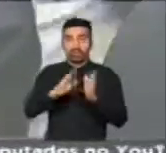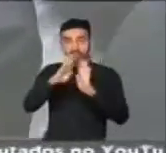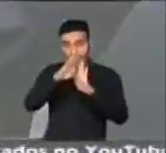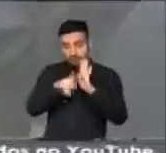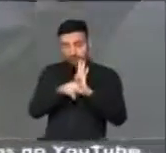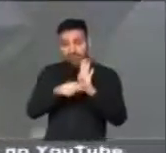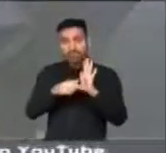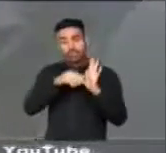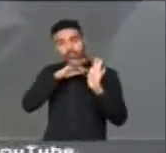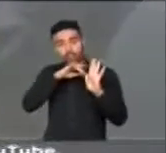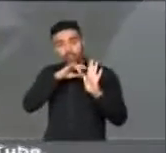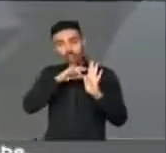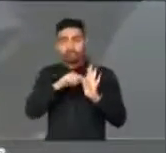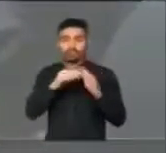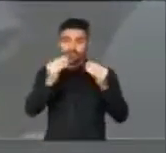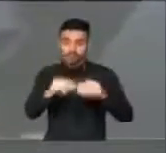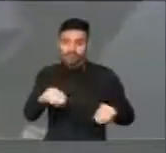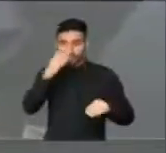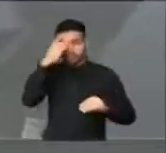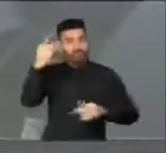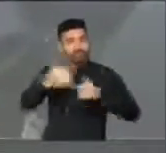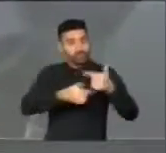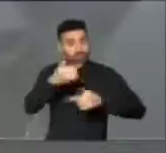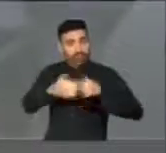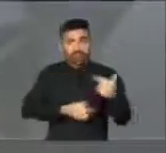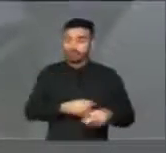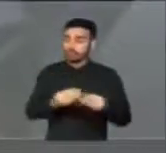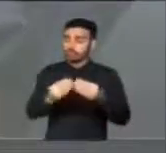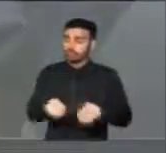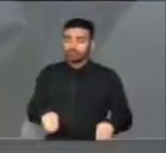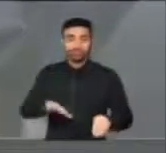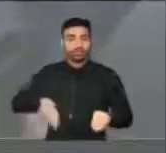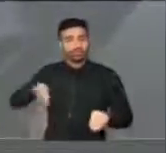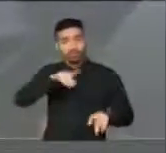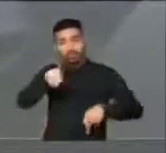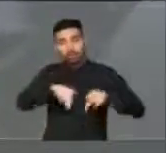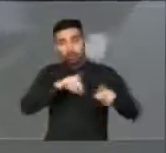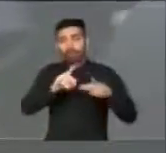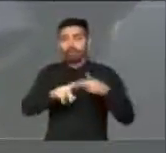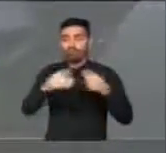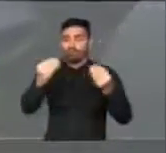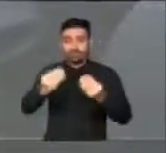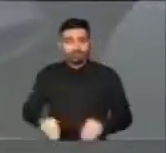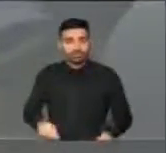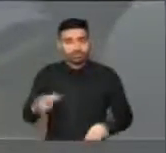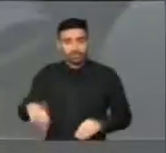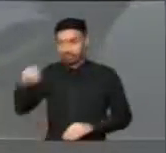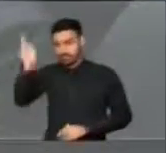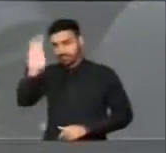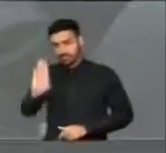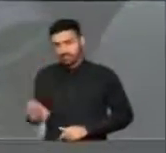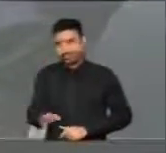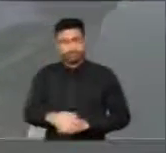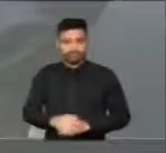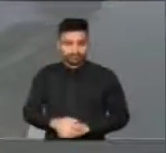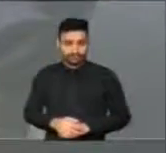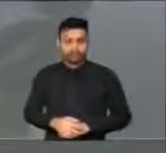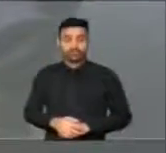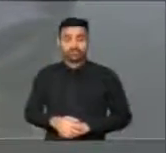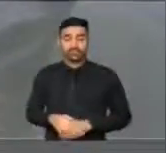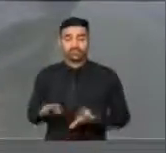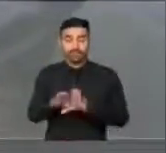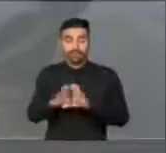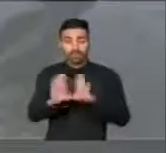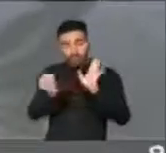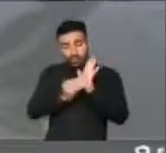para os trabalhadores, para o povo brasileiro, para o patrimônio brasileiro. E ainda foi acrescida de uma